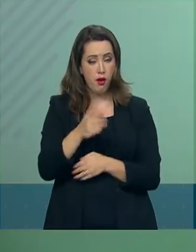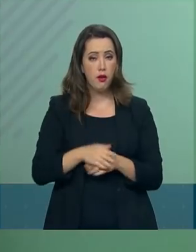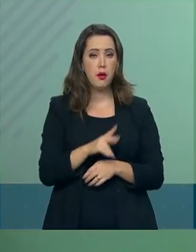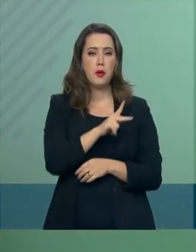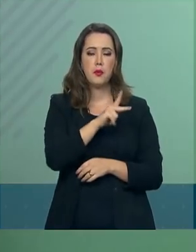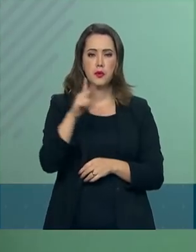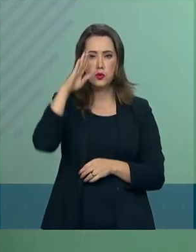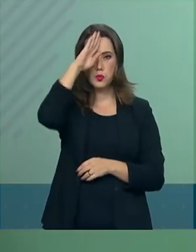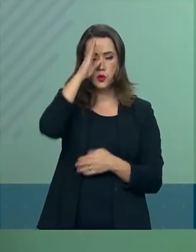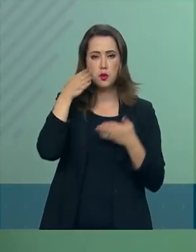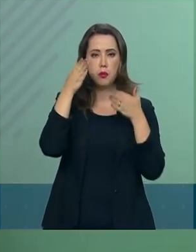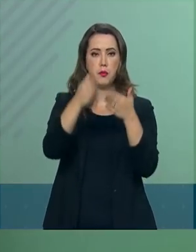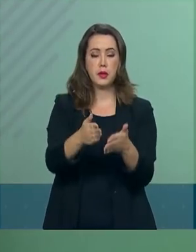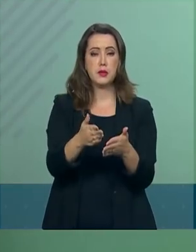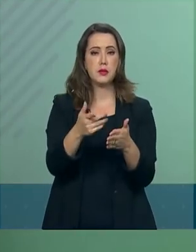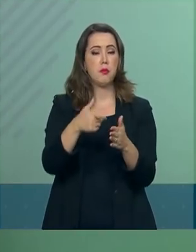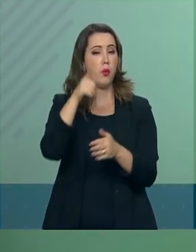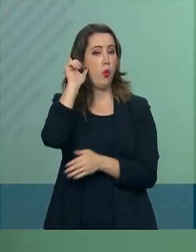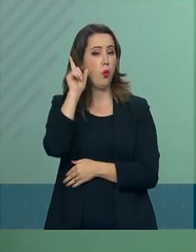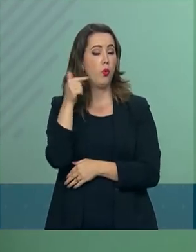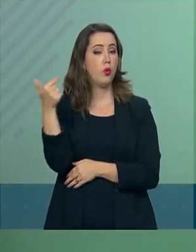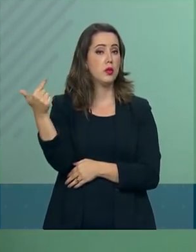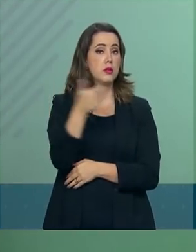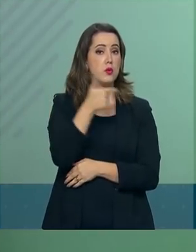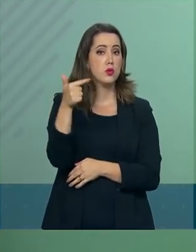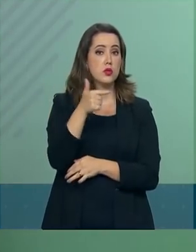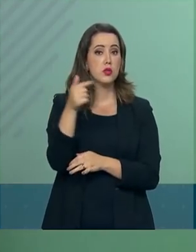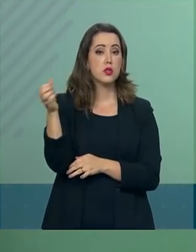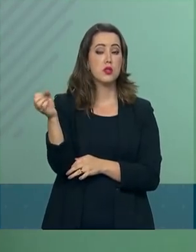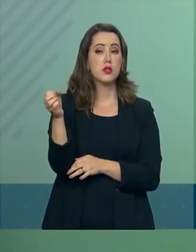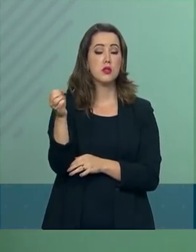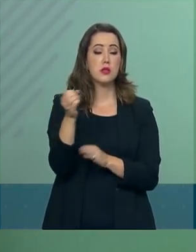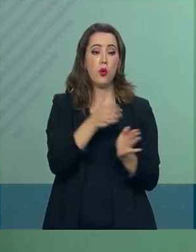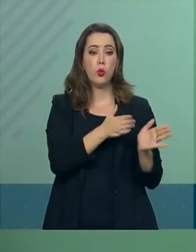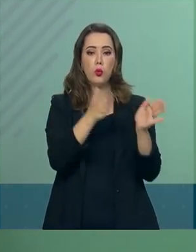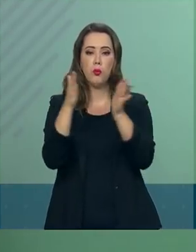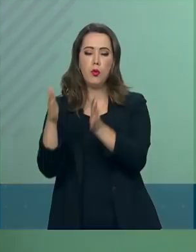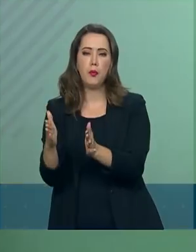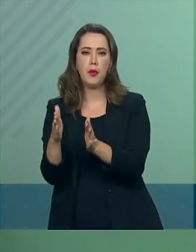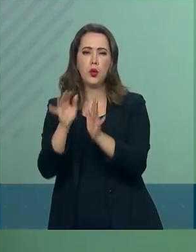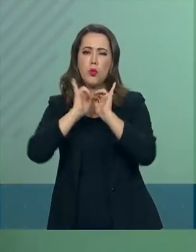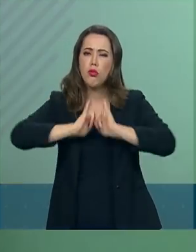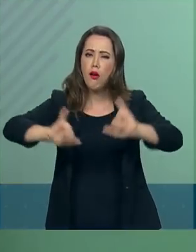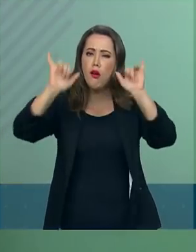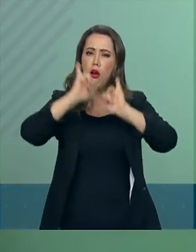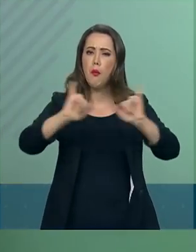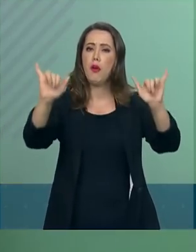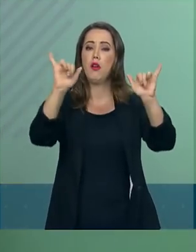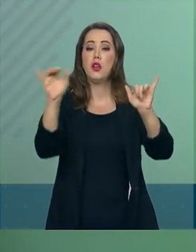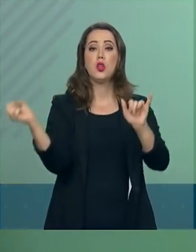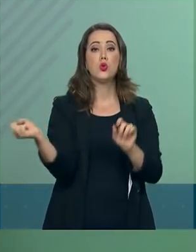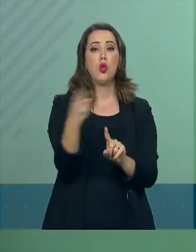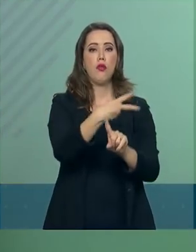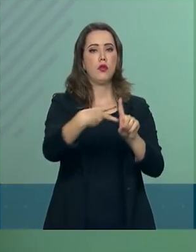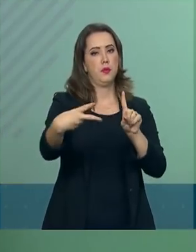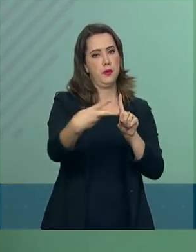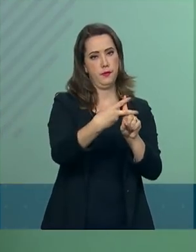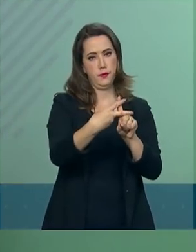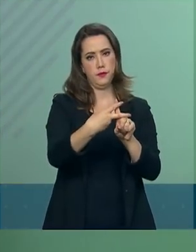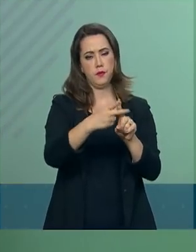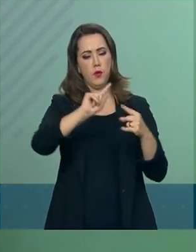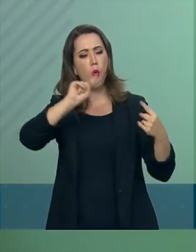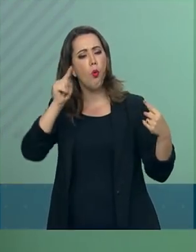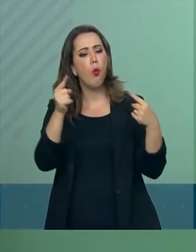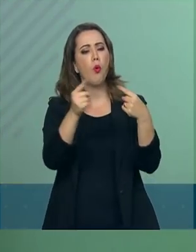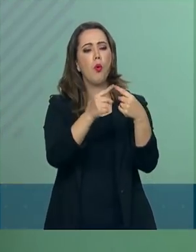lançamento da segunda fase da campanha da Nova Previdência. A campanha tem o objetivo